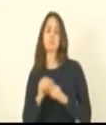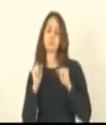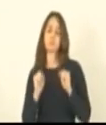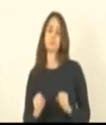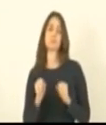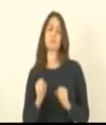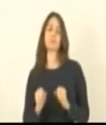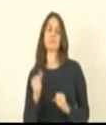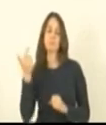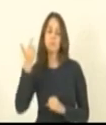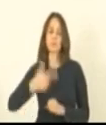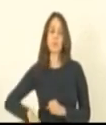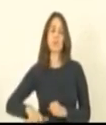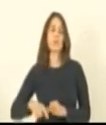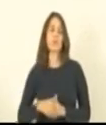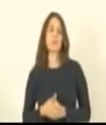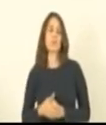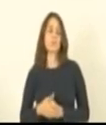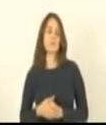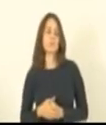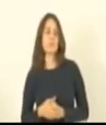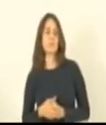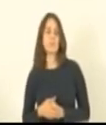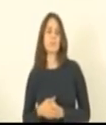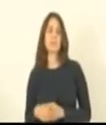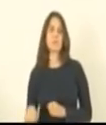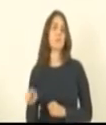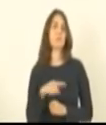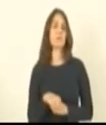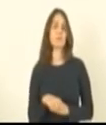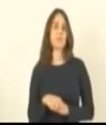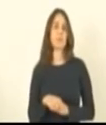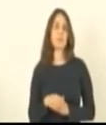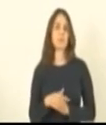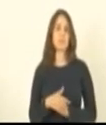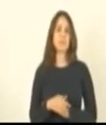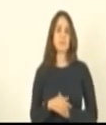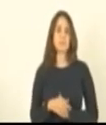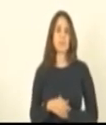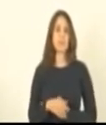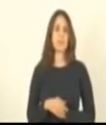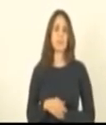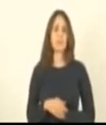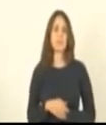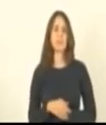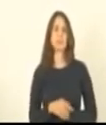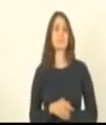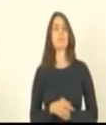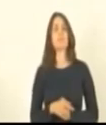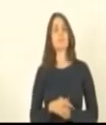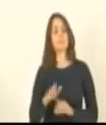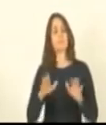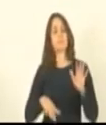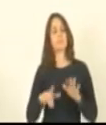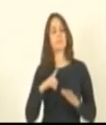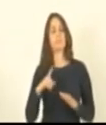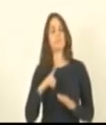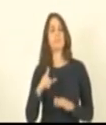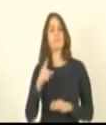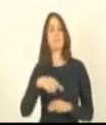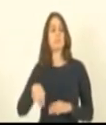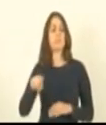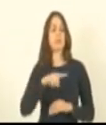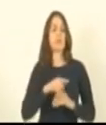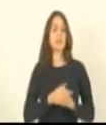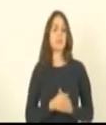incluído novamente na verdade existe sim alguns exageros o que está sendo posto aqui e